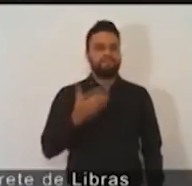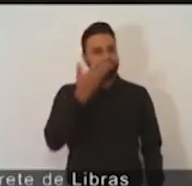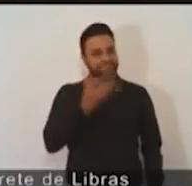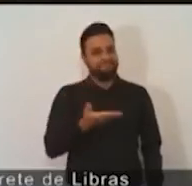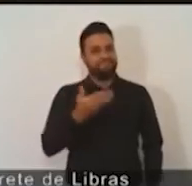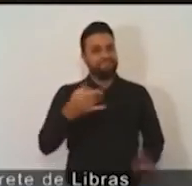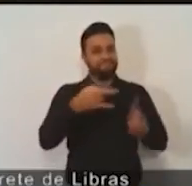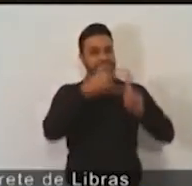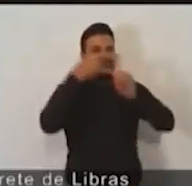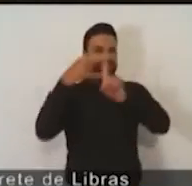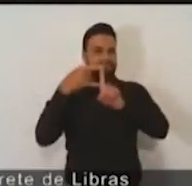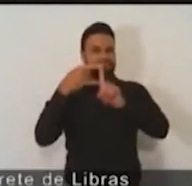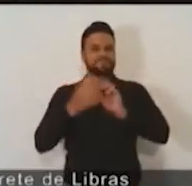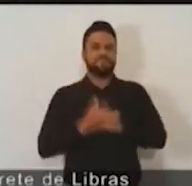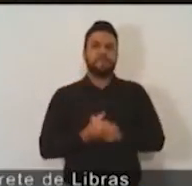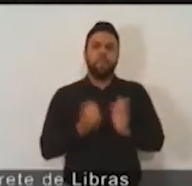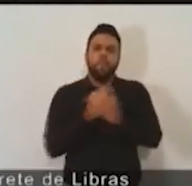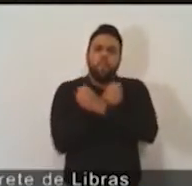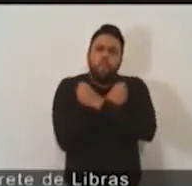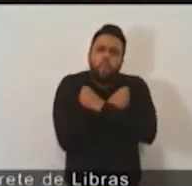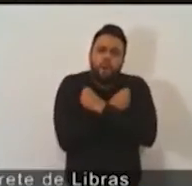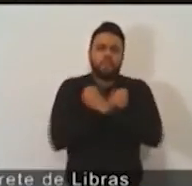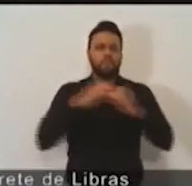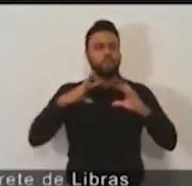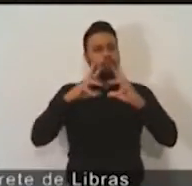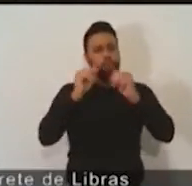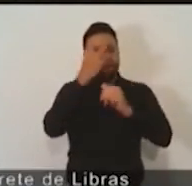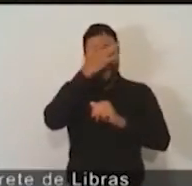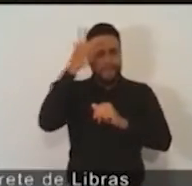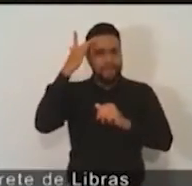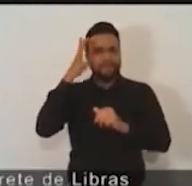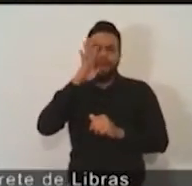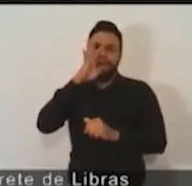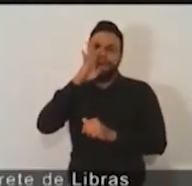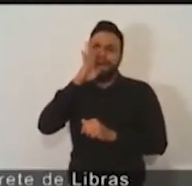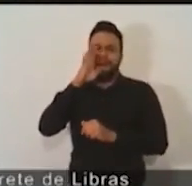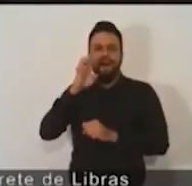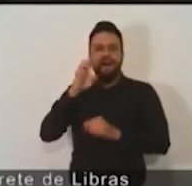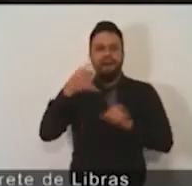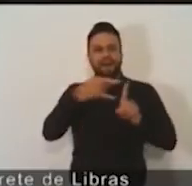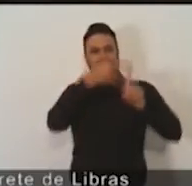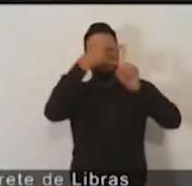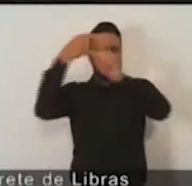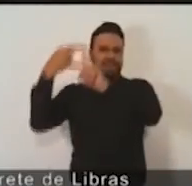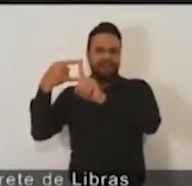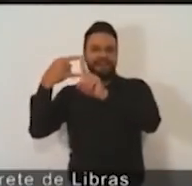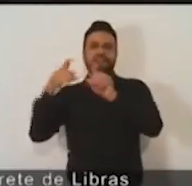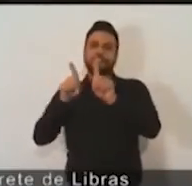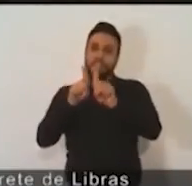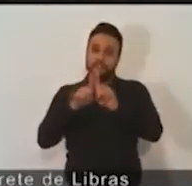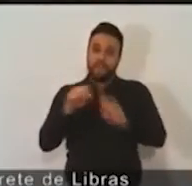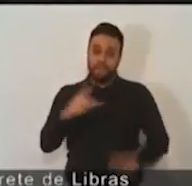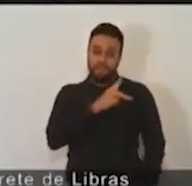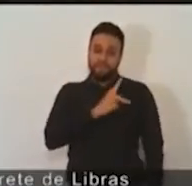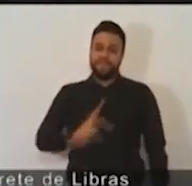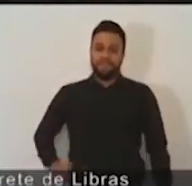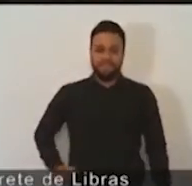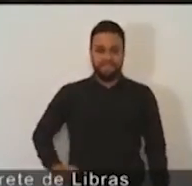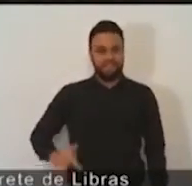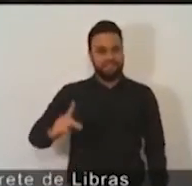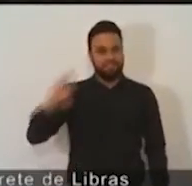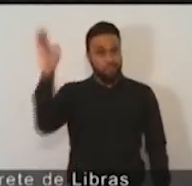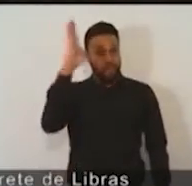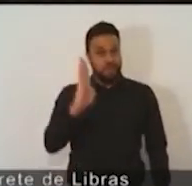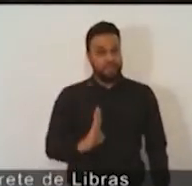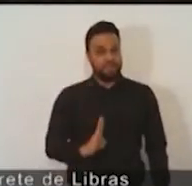Um abraço a todos os brasileiros que acompanham essa live de sua excelência, o Presidente da República. Ele